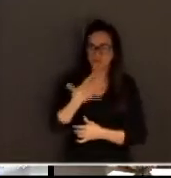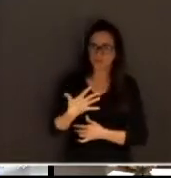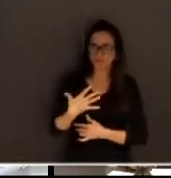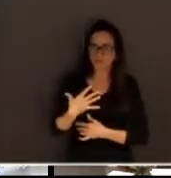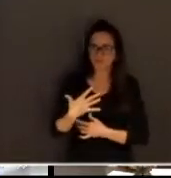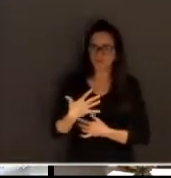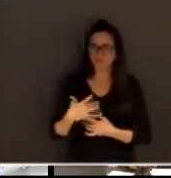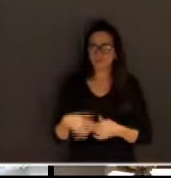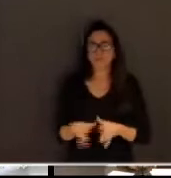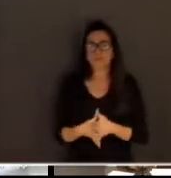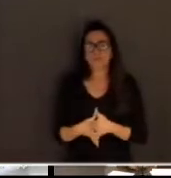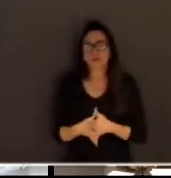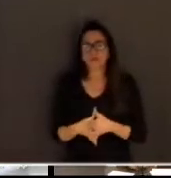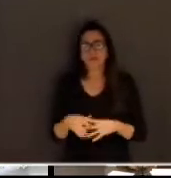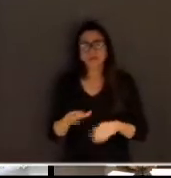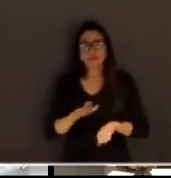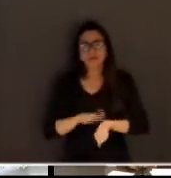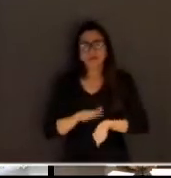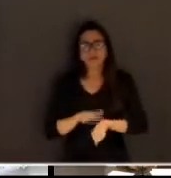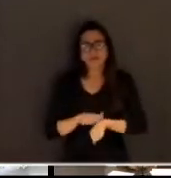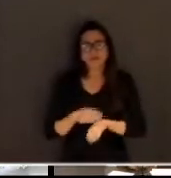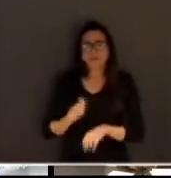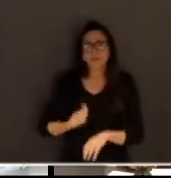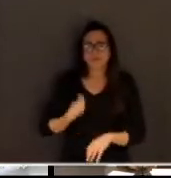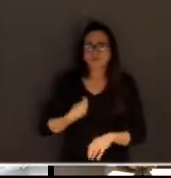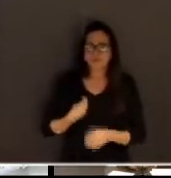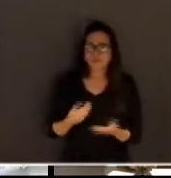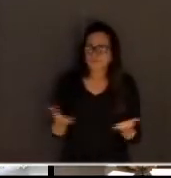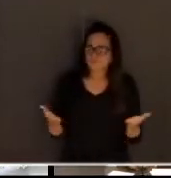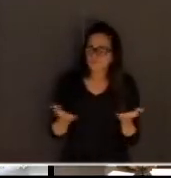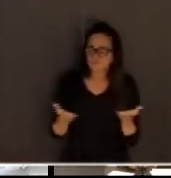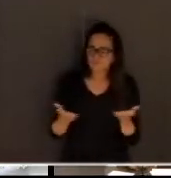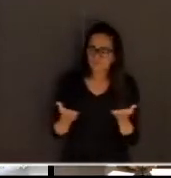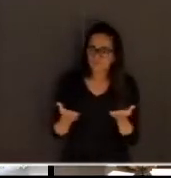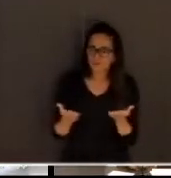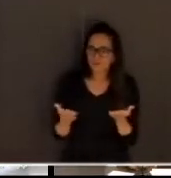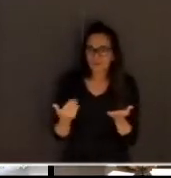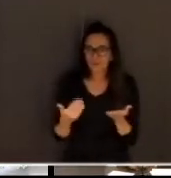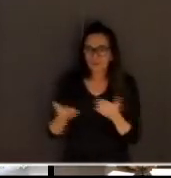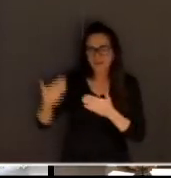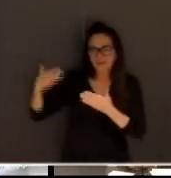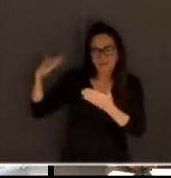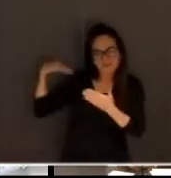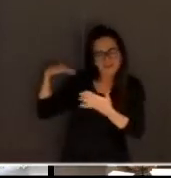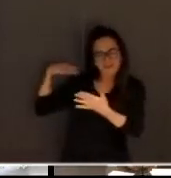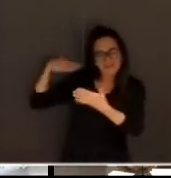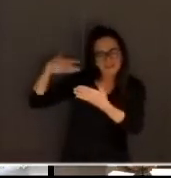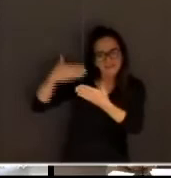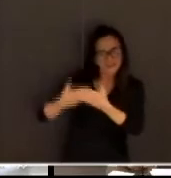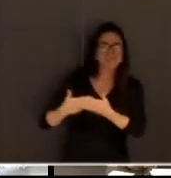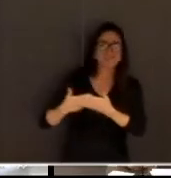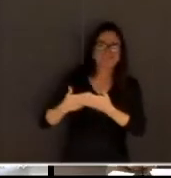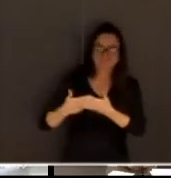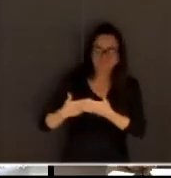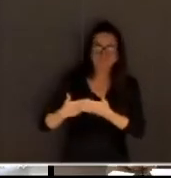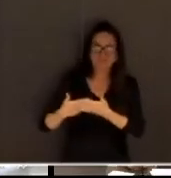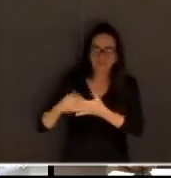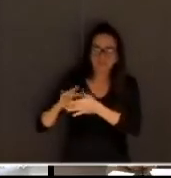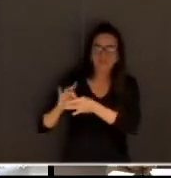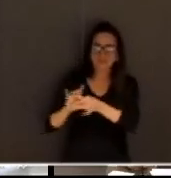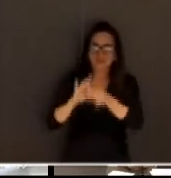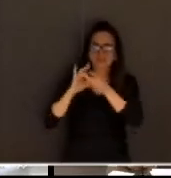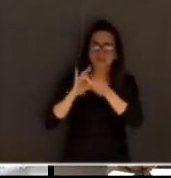Inclusive, esse momento que estamos vivenciando hoje aqui também faz parte. é um filho daquele momento de